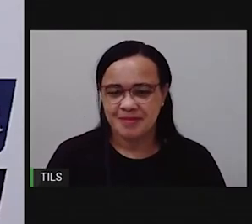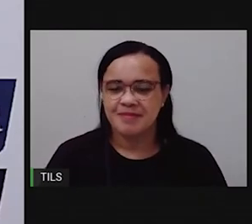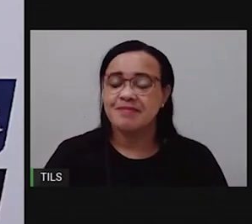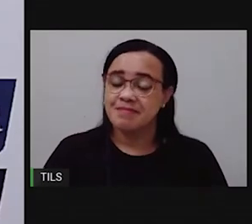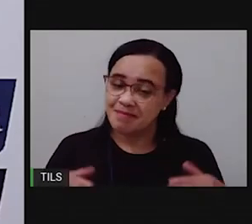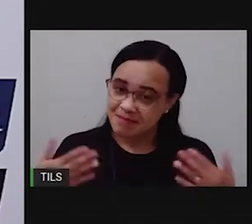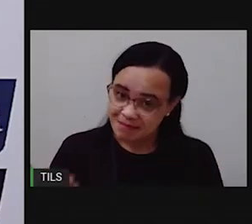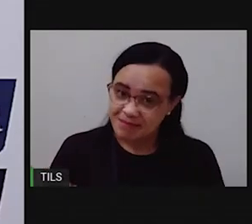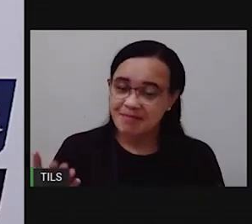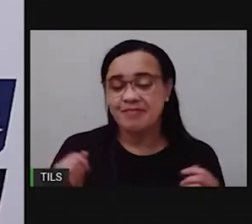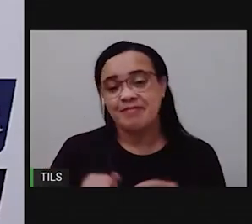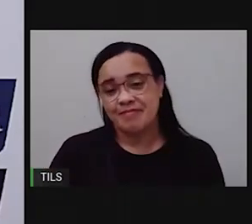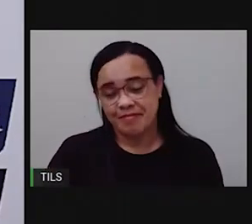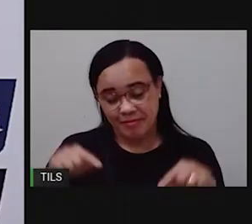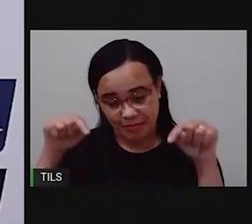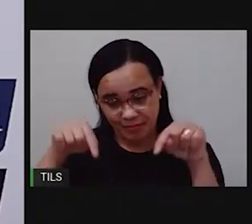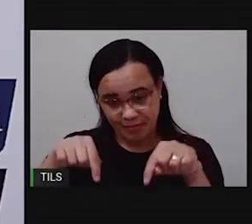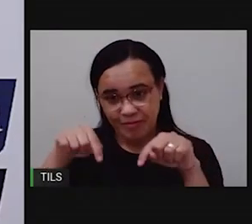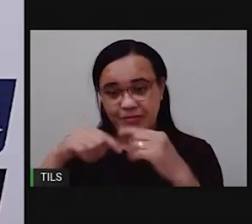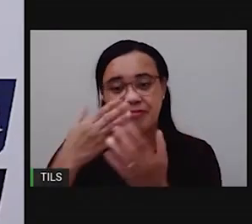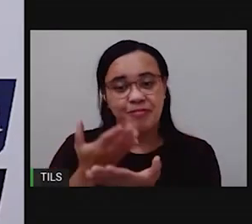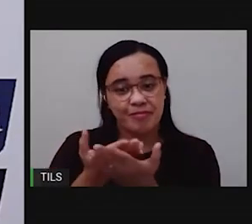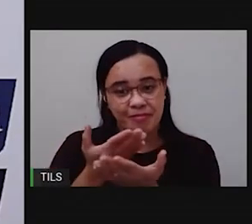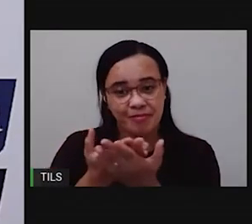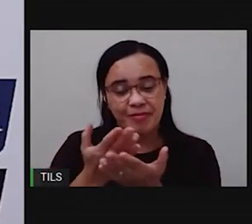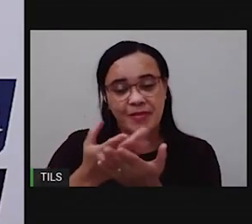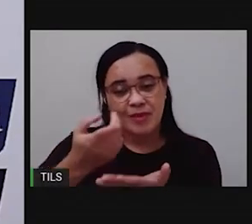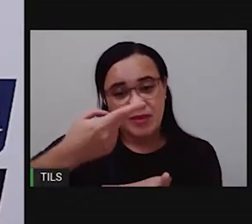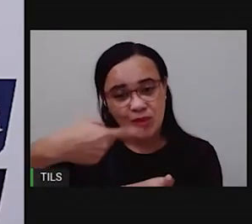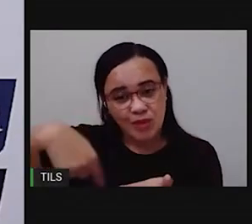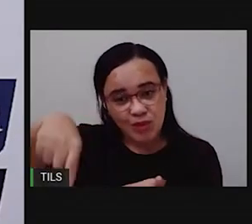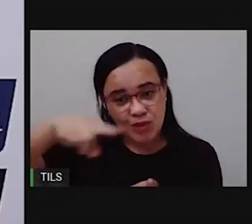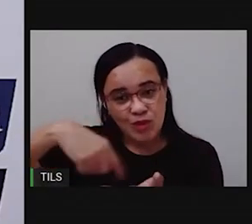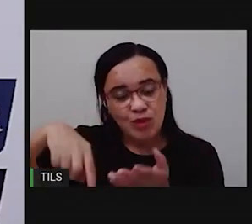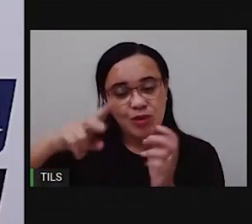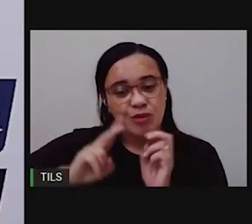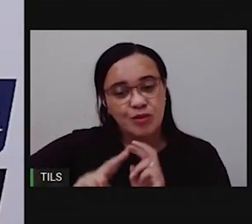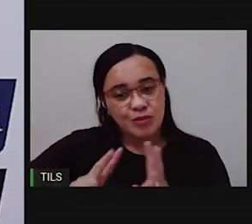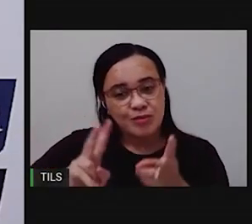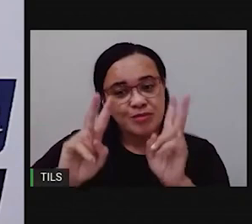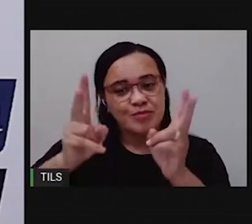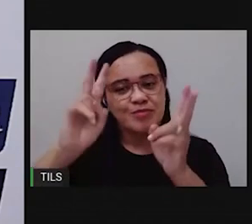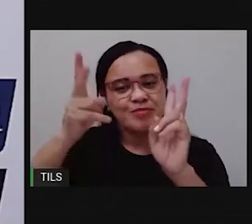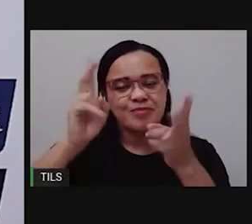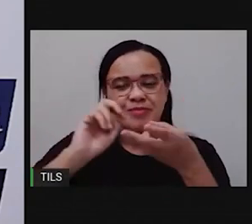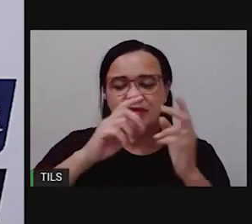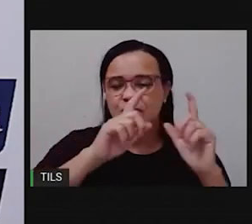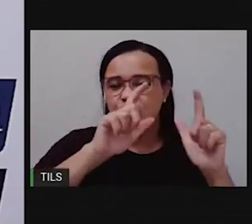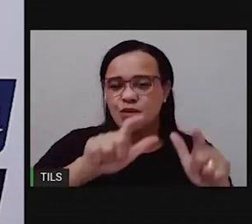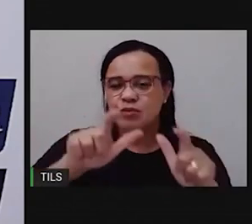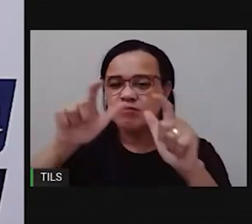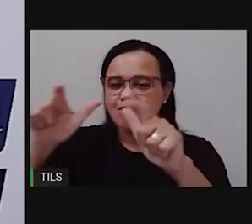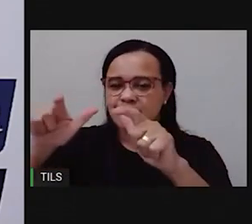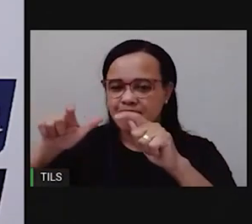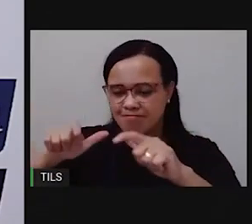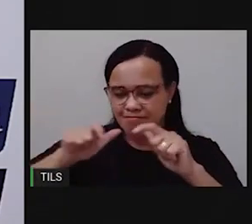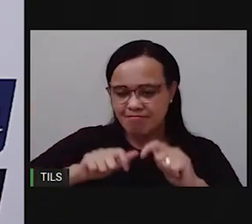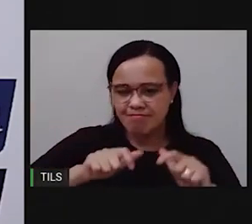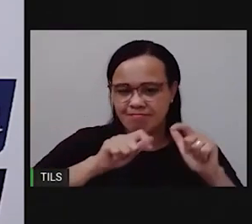Então, nessa aula de hoje, a gente vai continuar falando um pouco sobre os ambientes, sobre os lugares